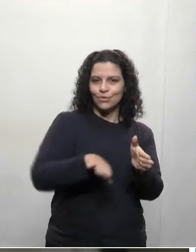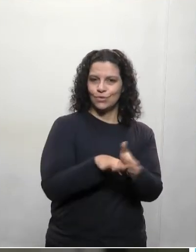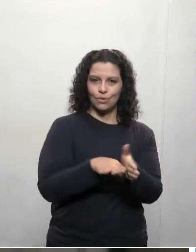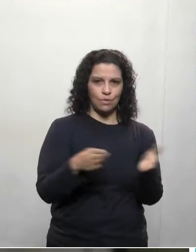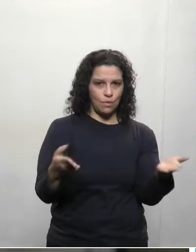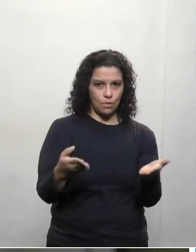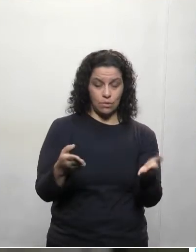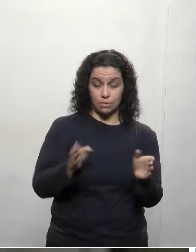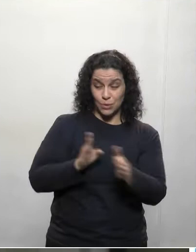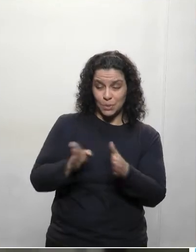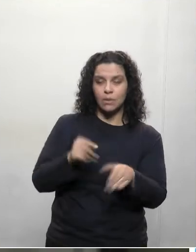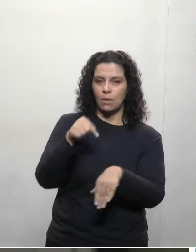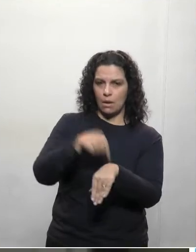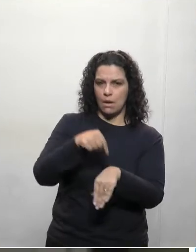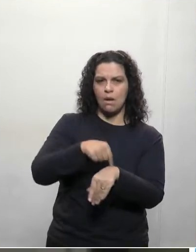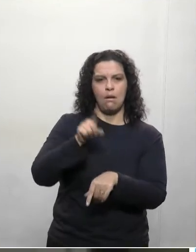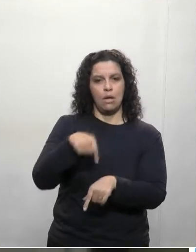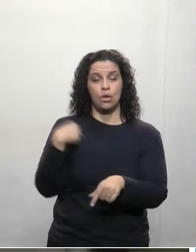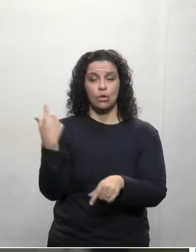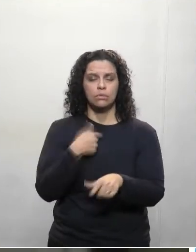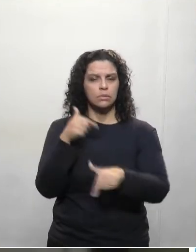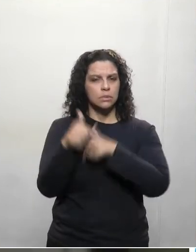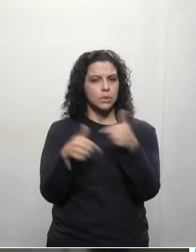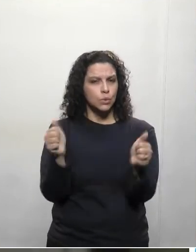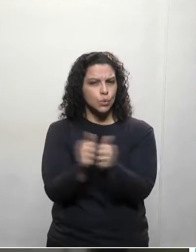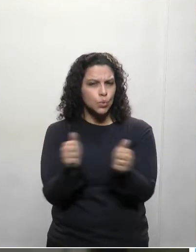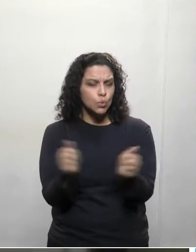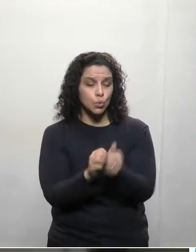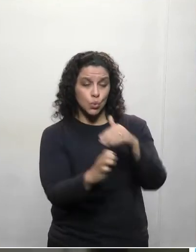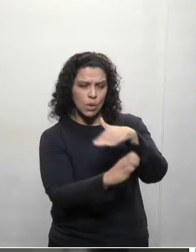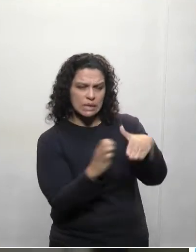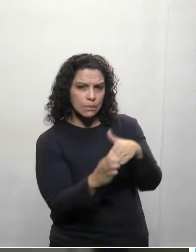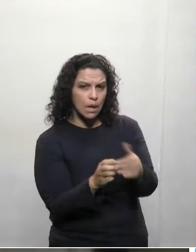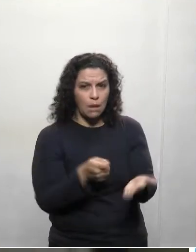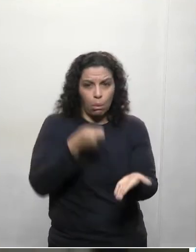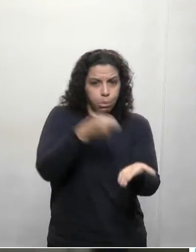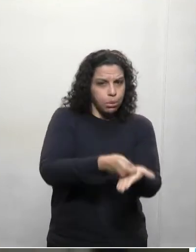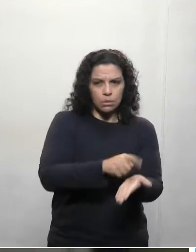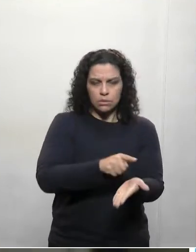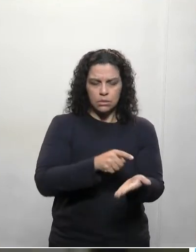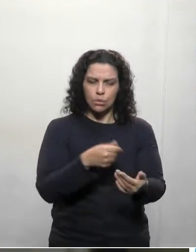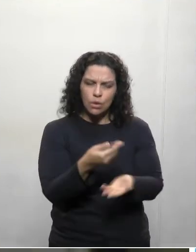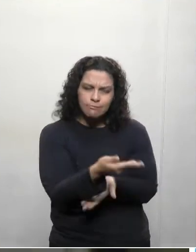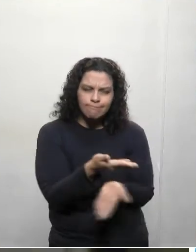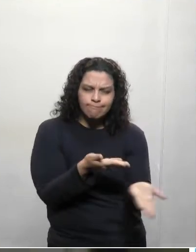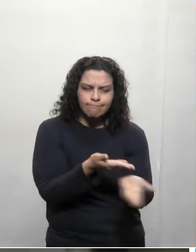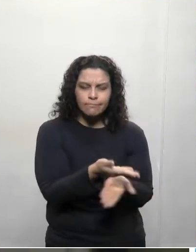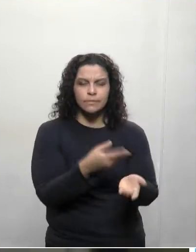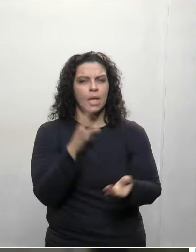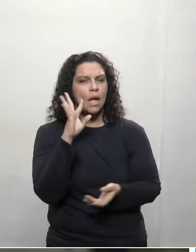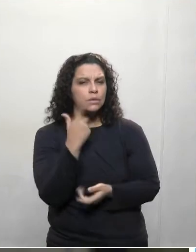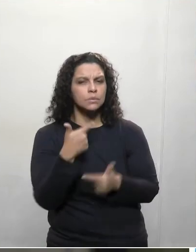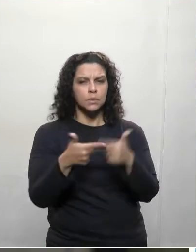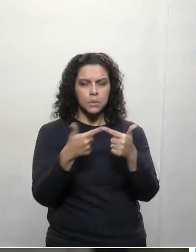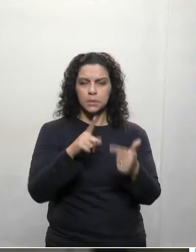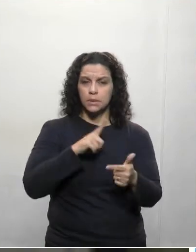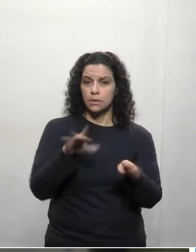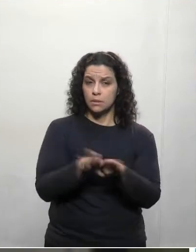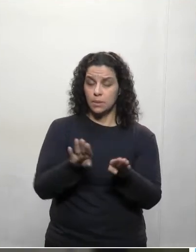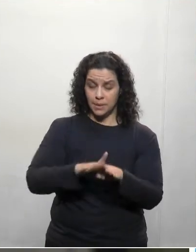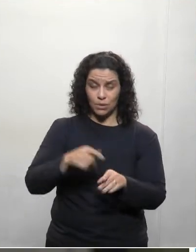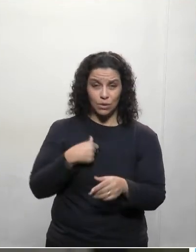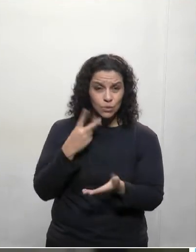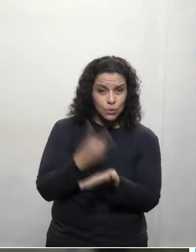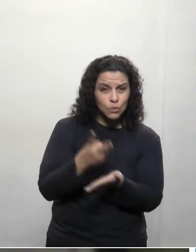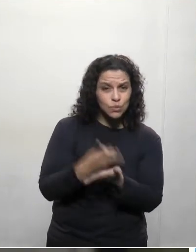Eu acho que o momento é esse mesmo, de nós trabalhar em conjunto com o contribuinte, sem pressionar, procurando achar soluções para que nós possamos manter